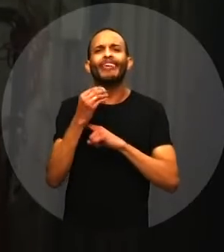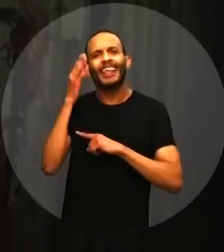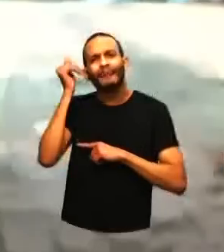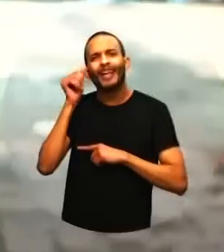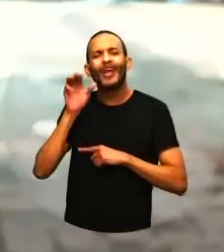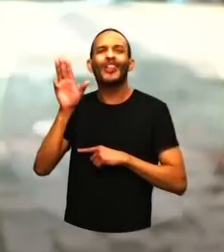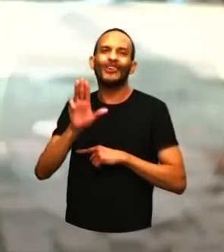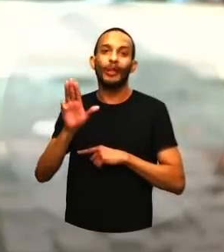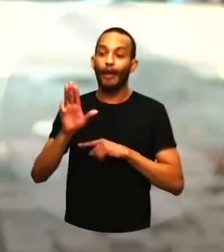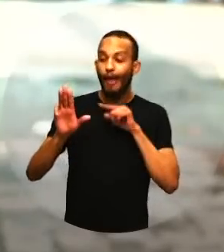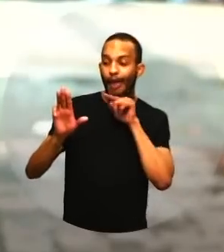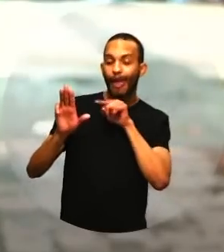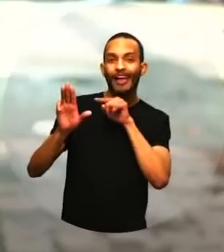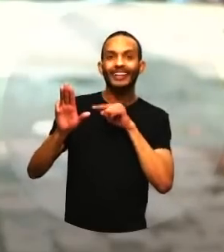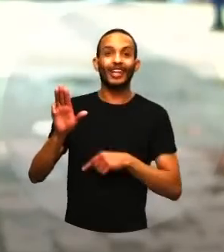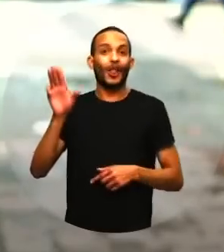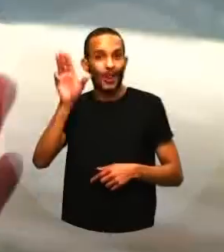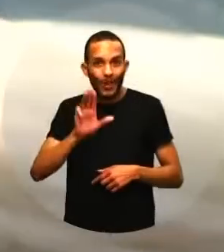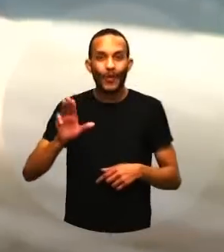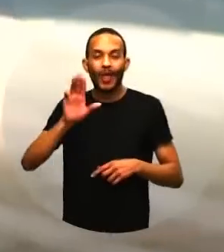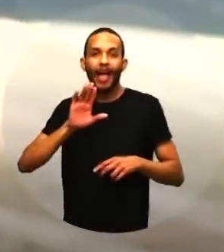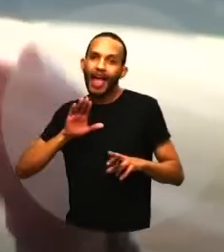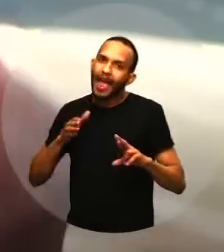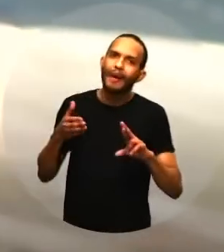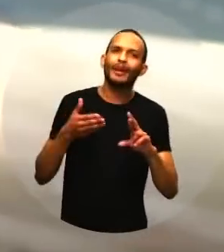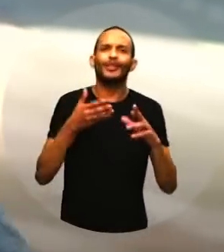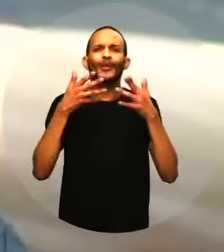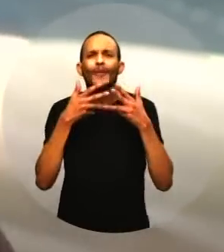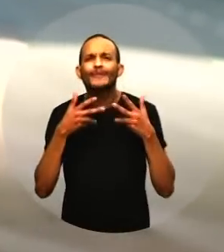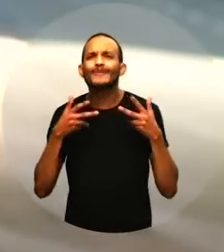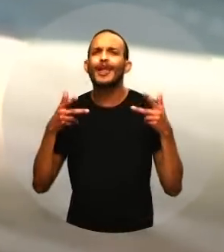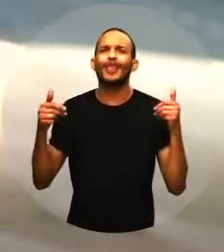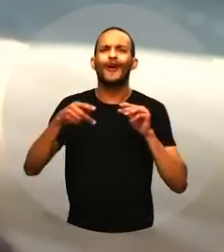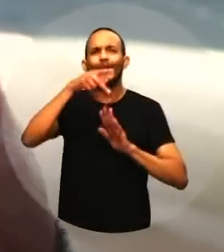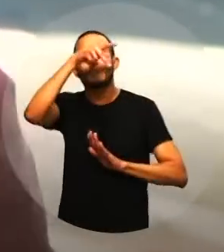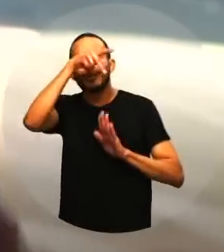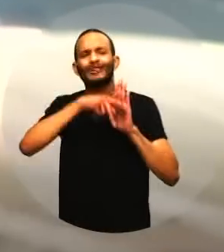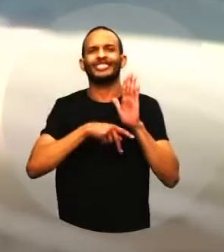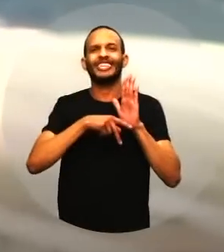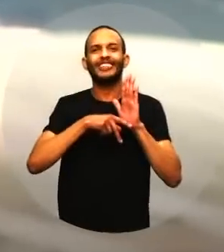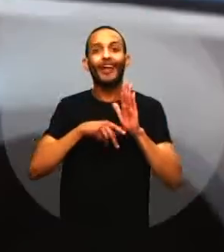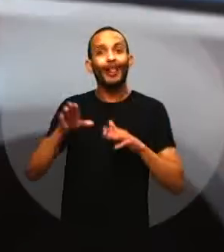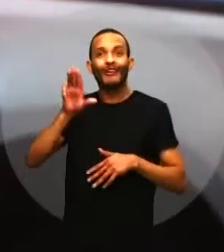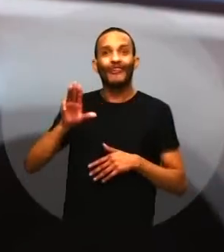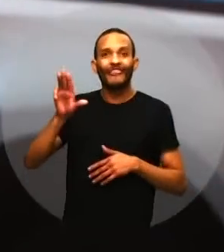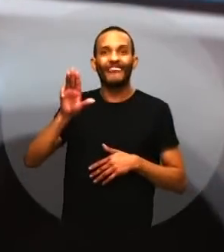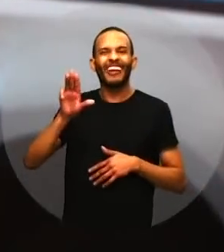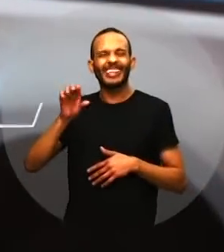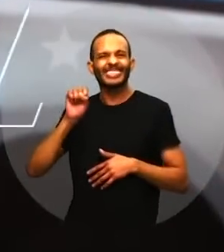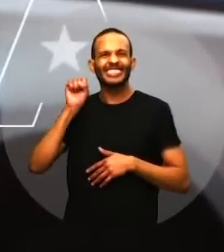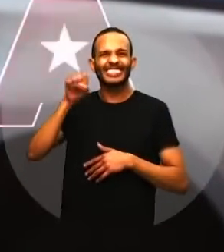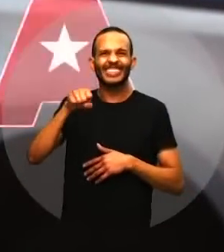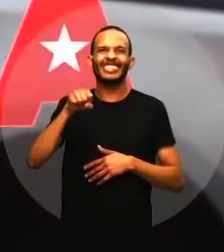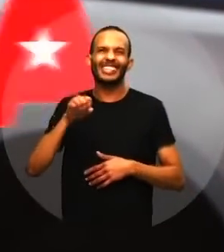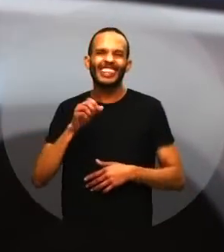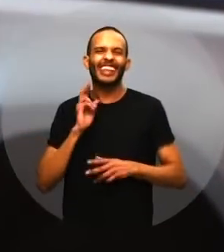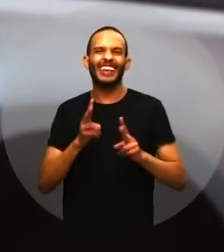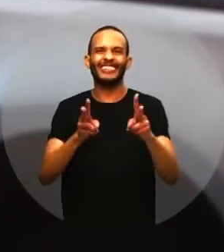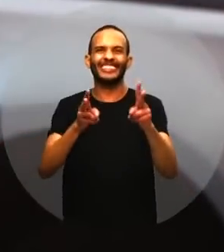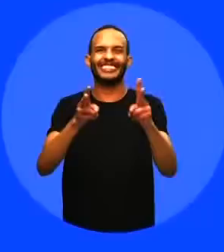gente é o Lula Luiz Inácio Lula da Silva Lula representa o melhor projeto É Lula lá, filho